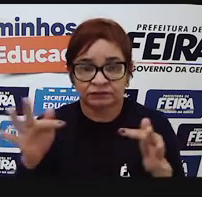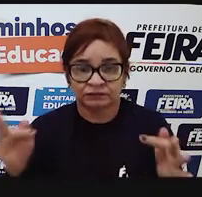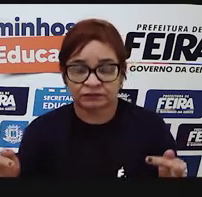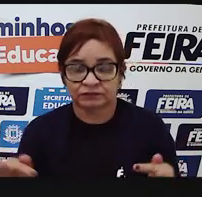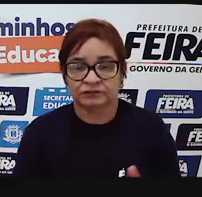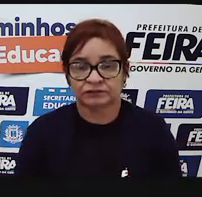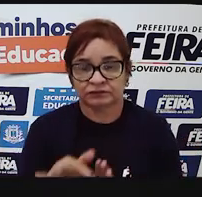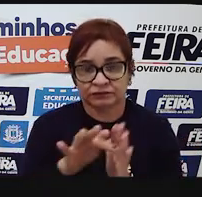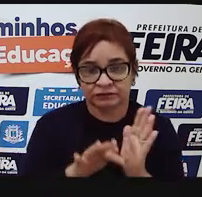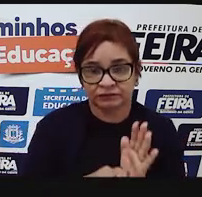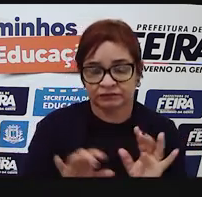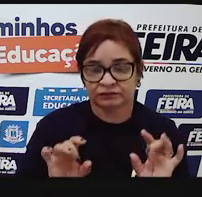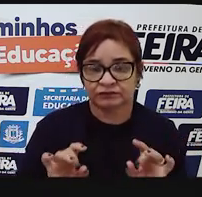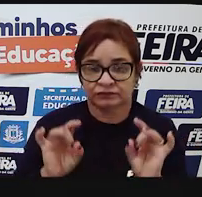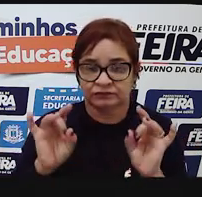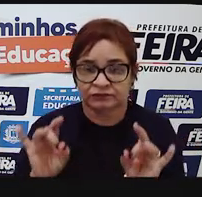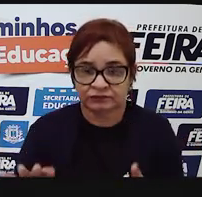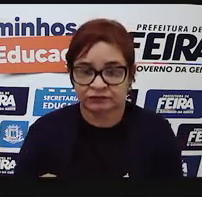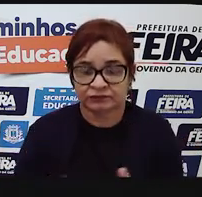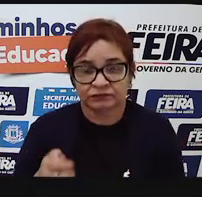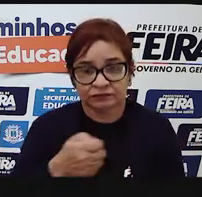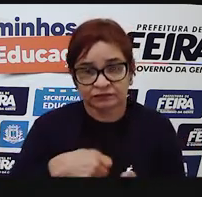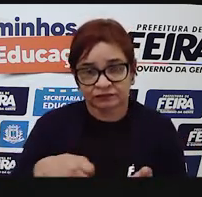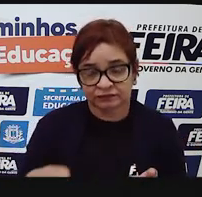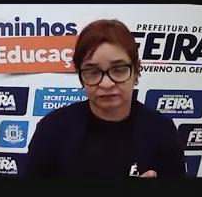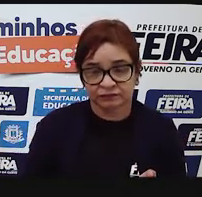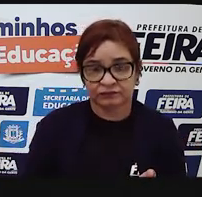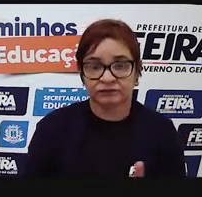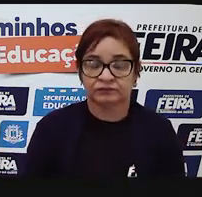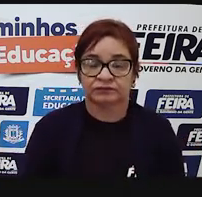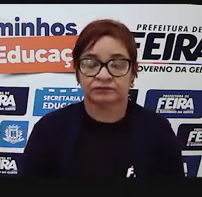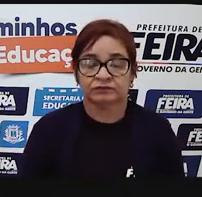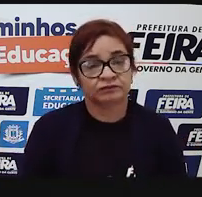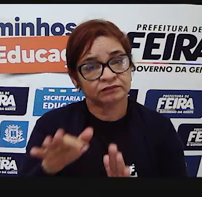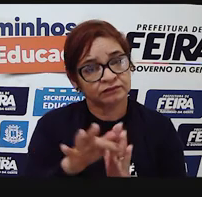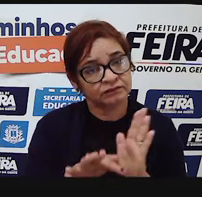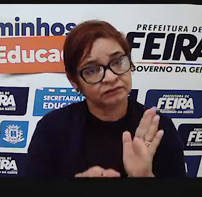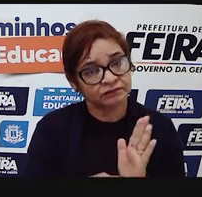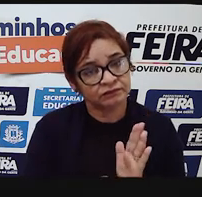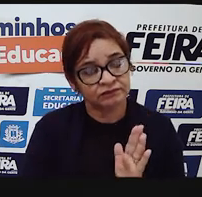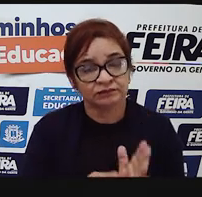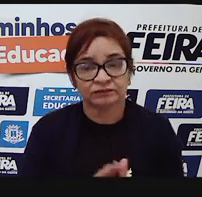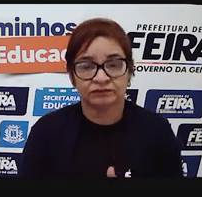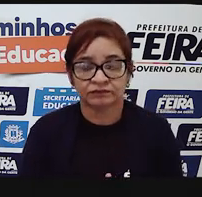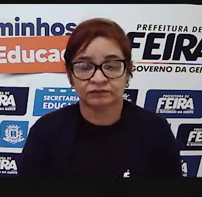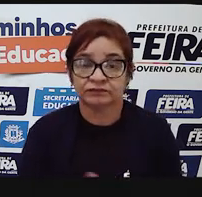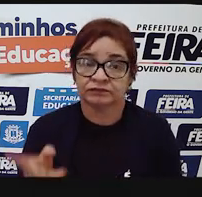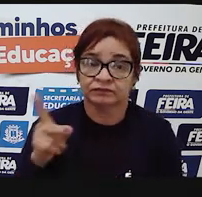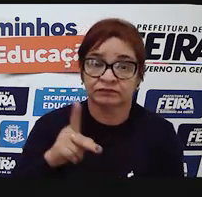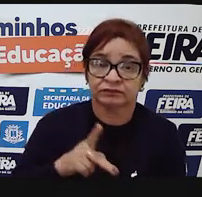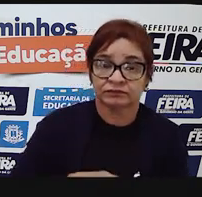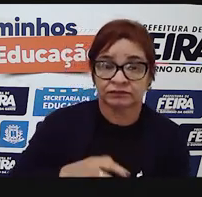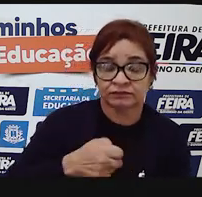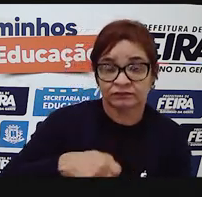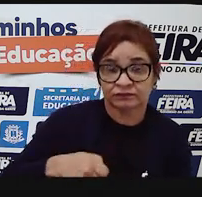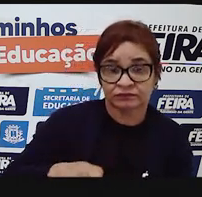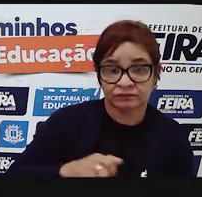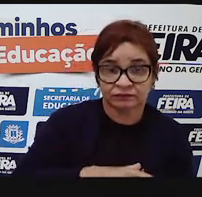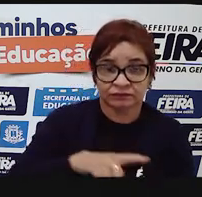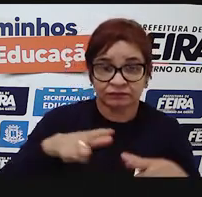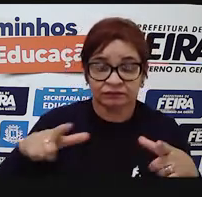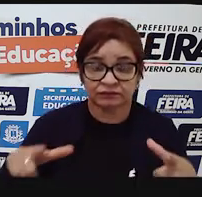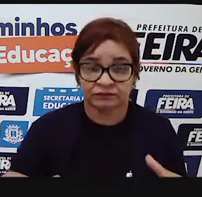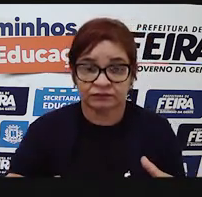texto não é simplesmente o que está escrito. Texto é uma realidade escrita muito mais ampla.